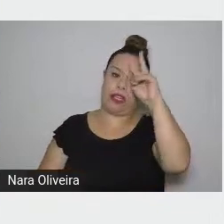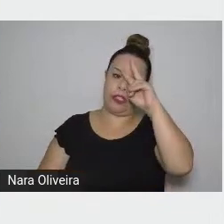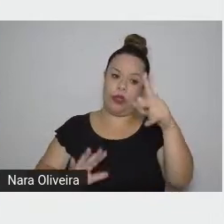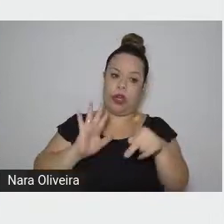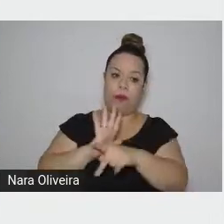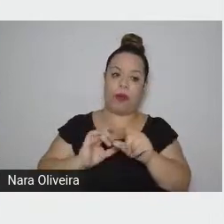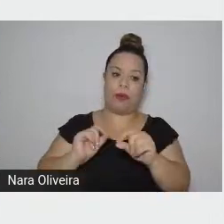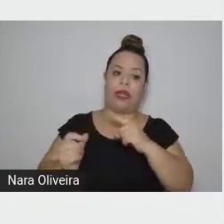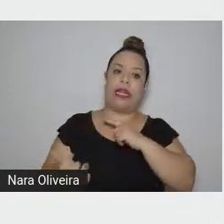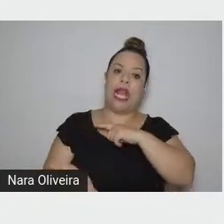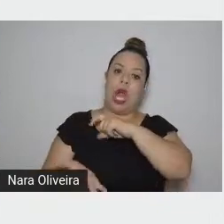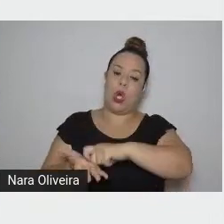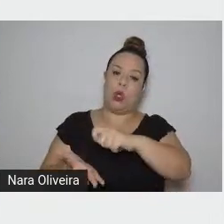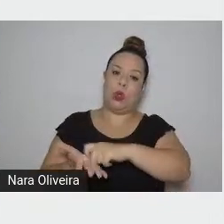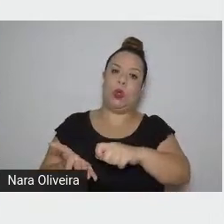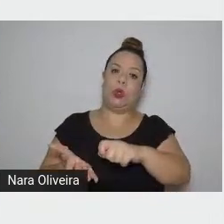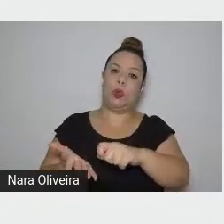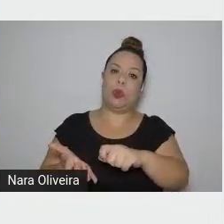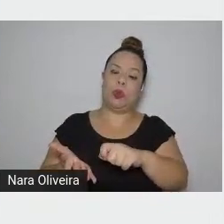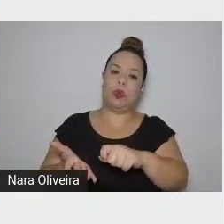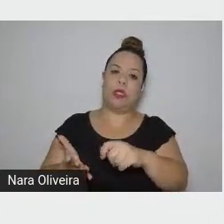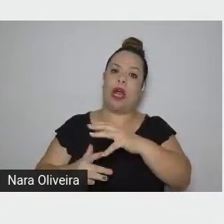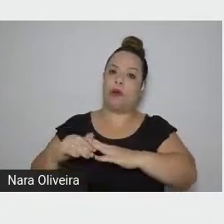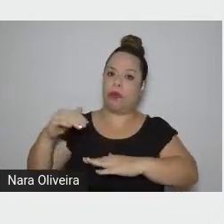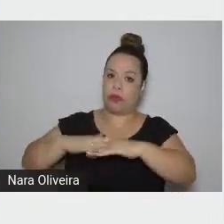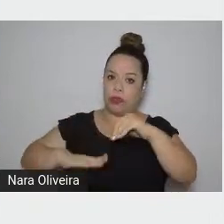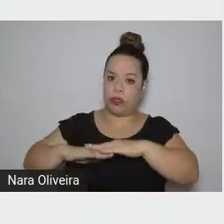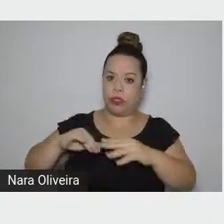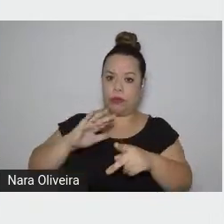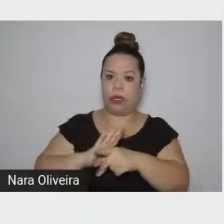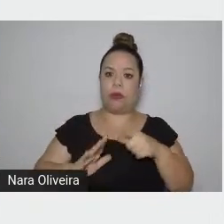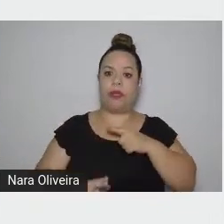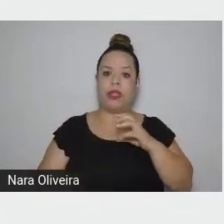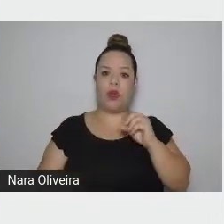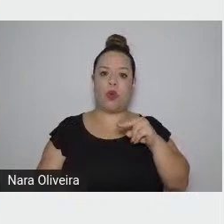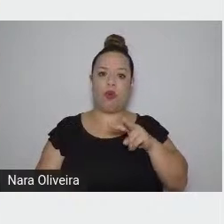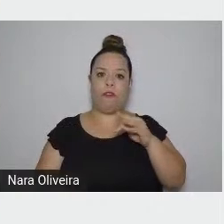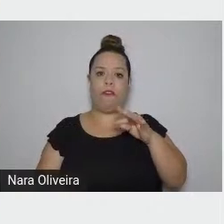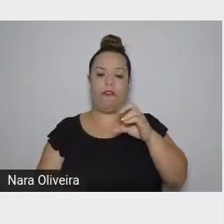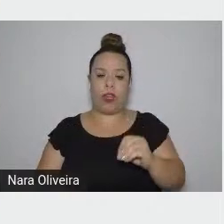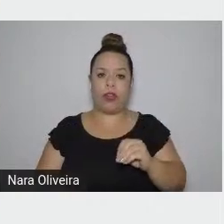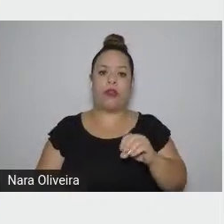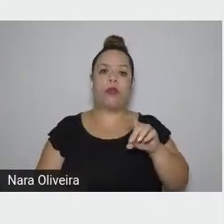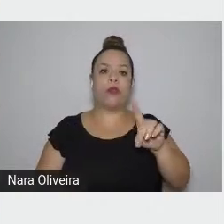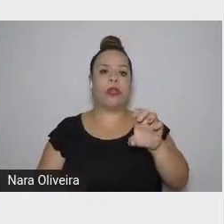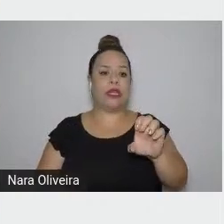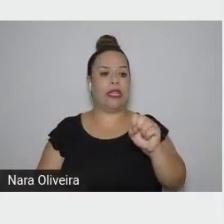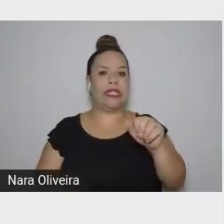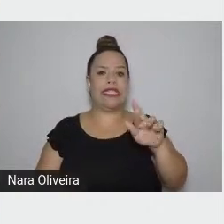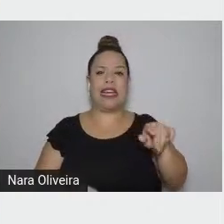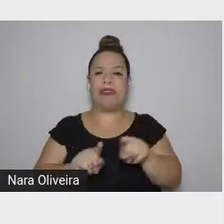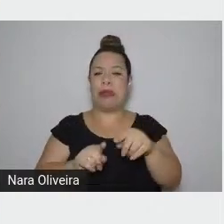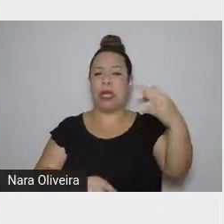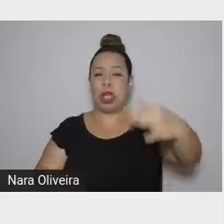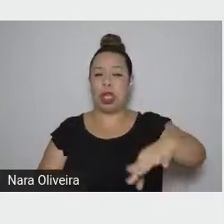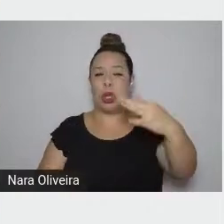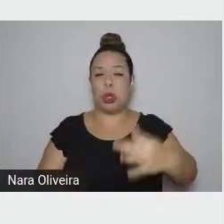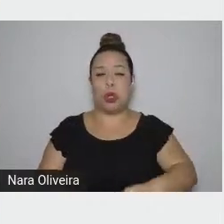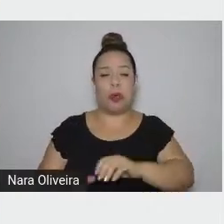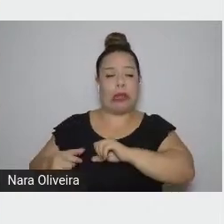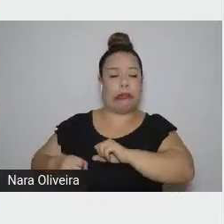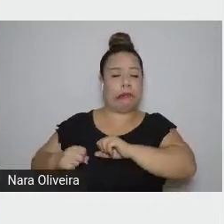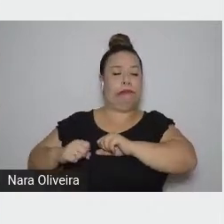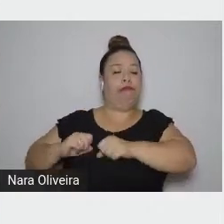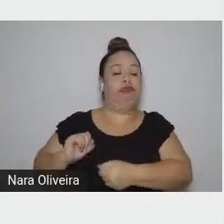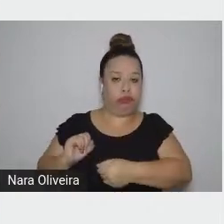do Convento de Safra doía a Saramago. Eu diria que a história humana em